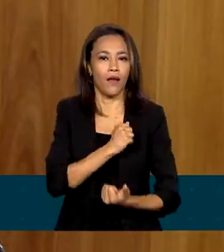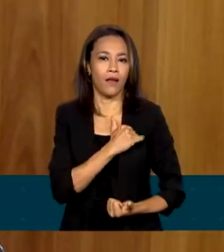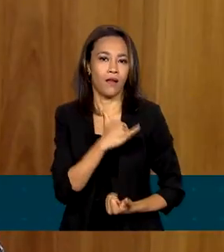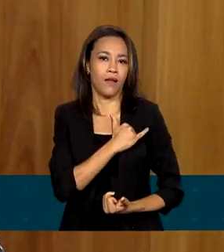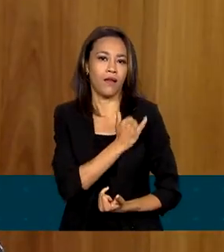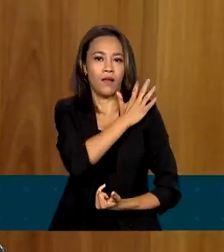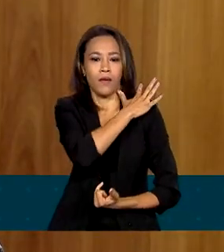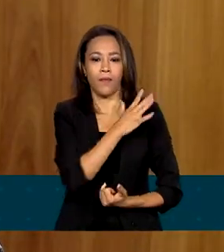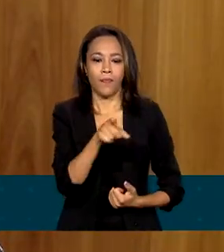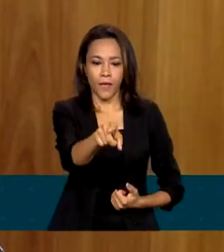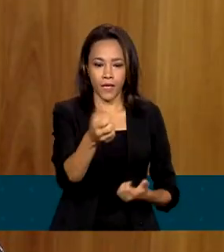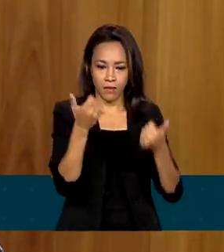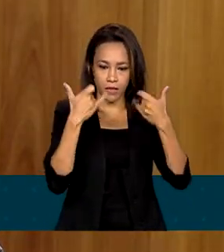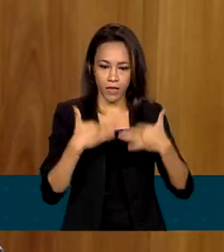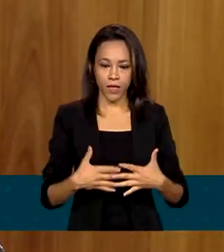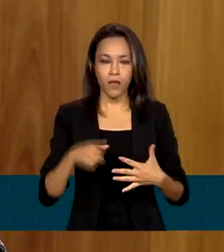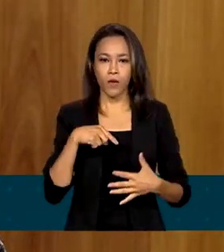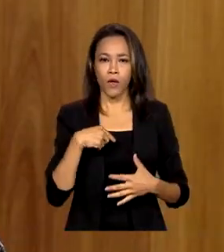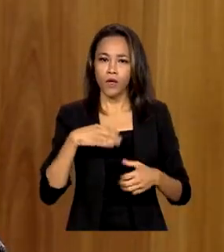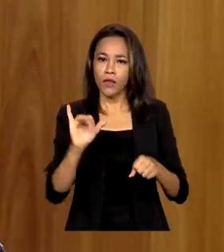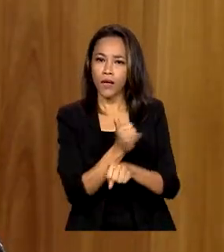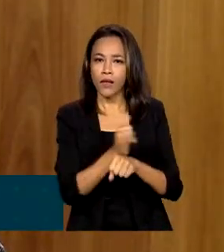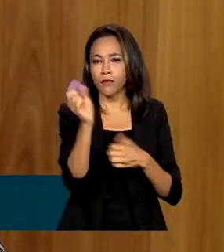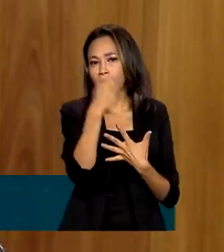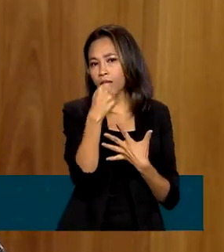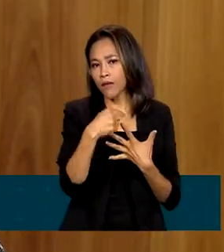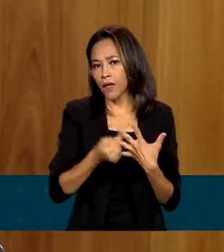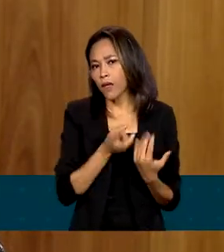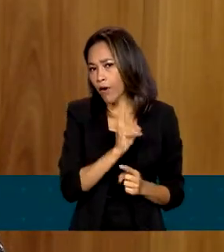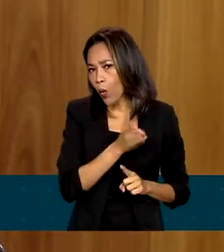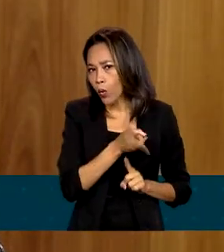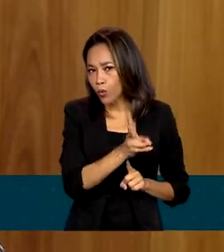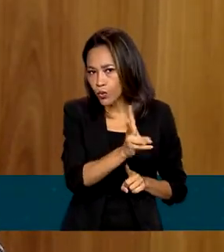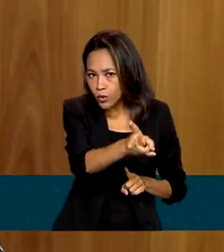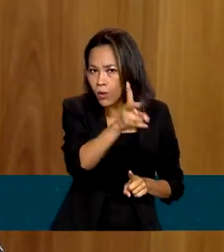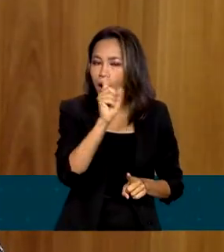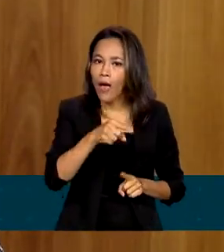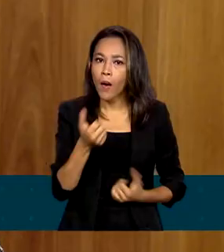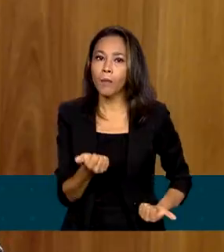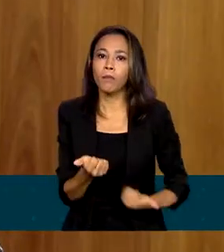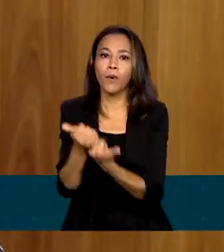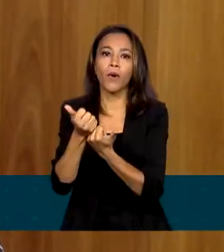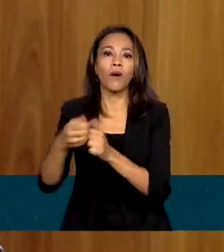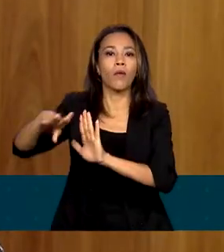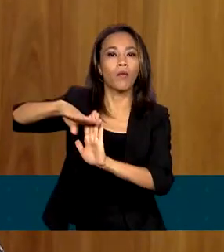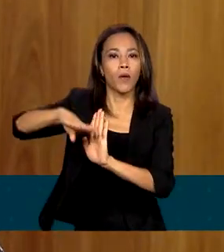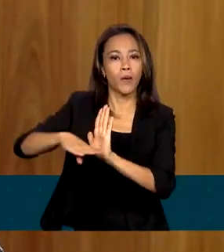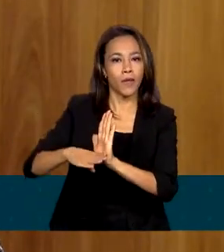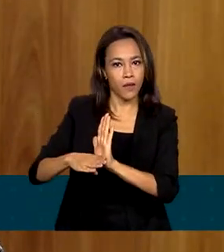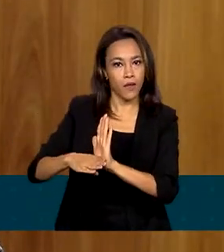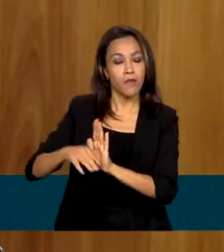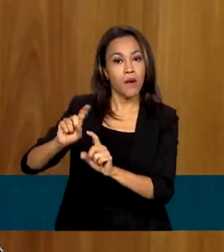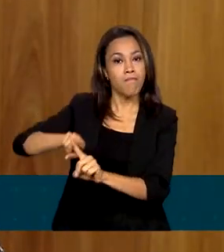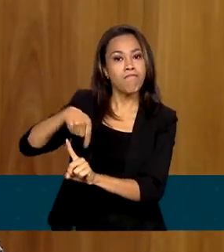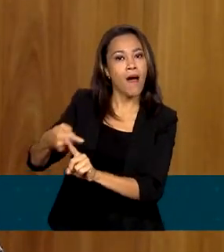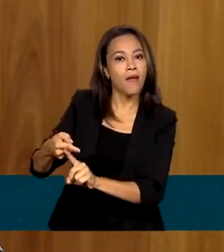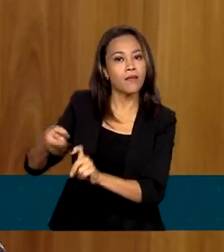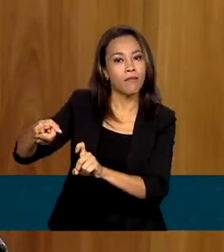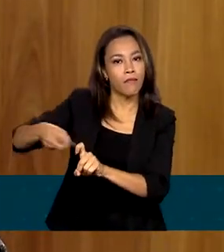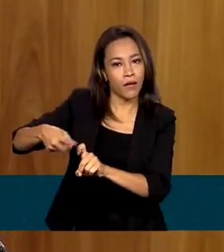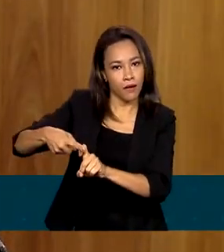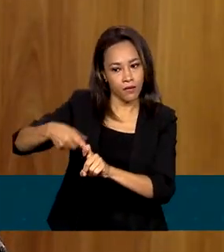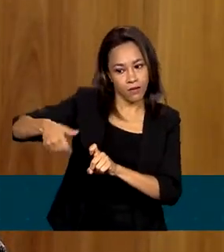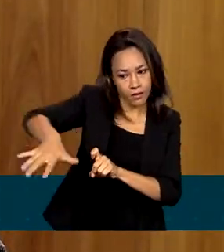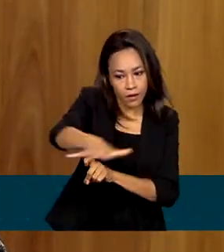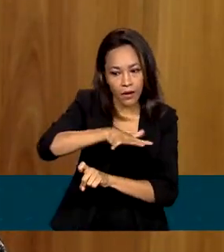das ações de caráter permanente é o fortalecimento do programa Mais Médicos na área indígena.